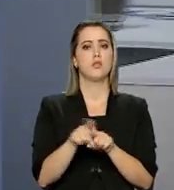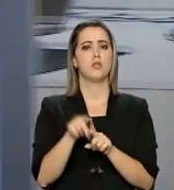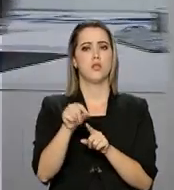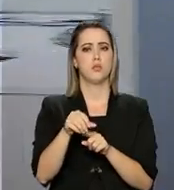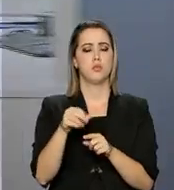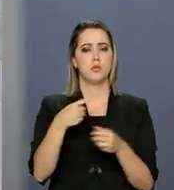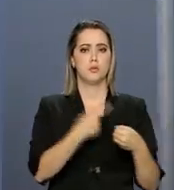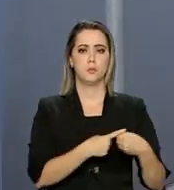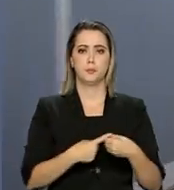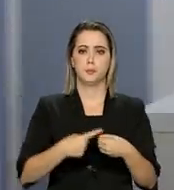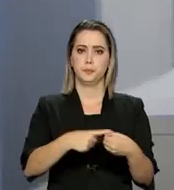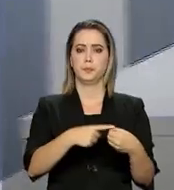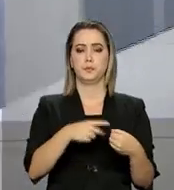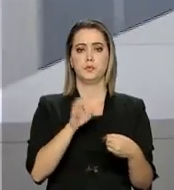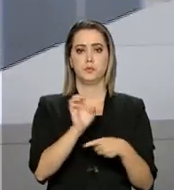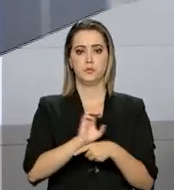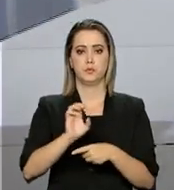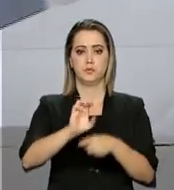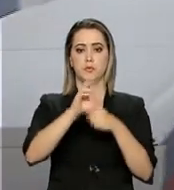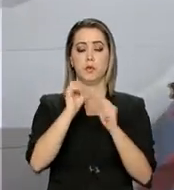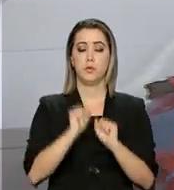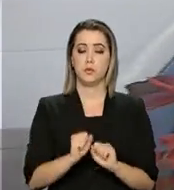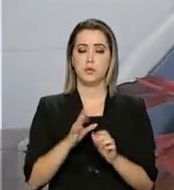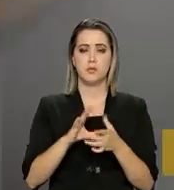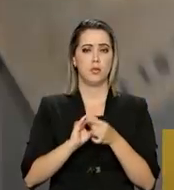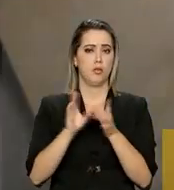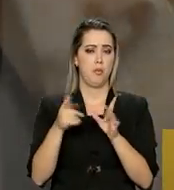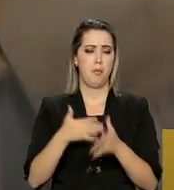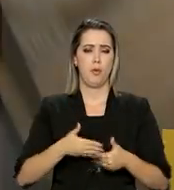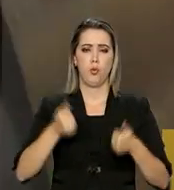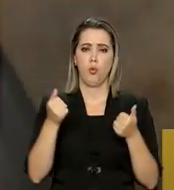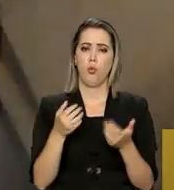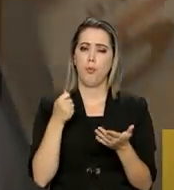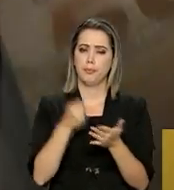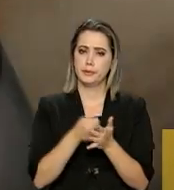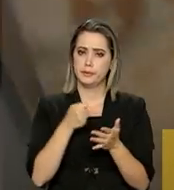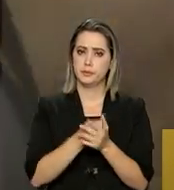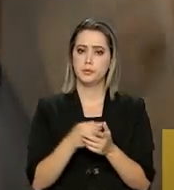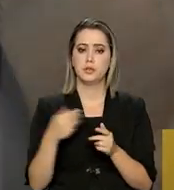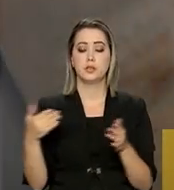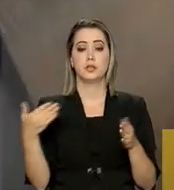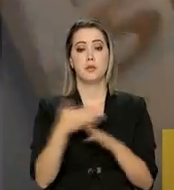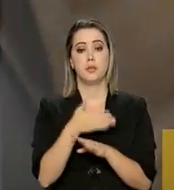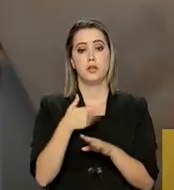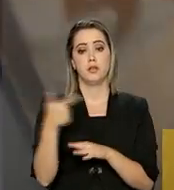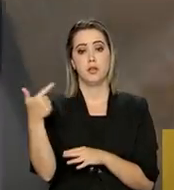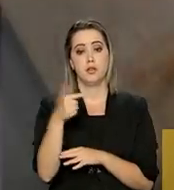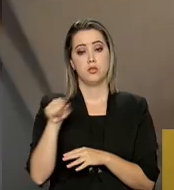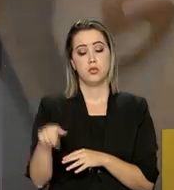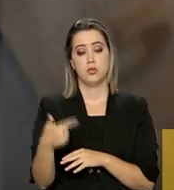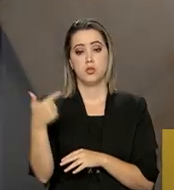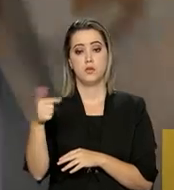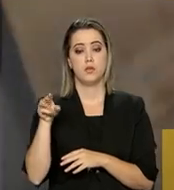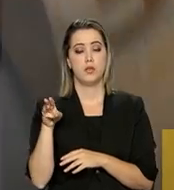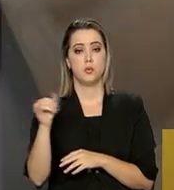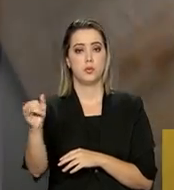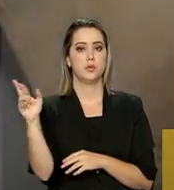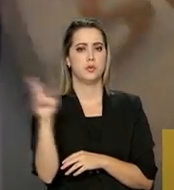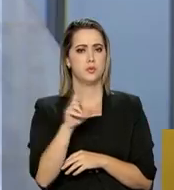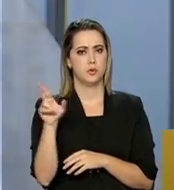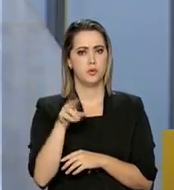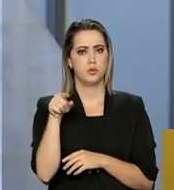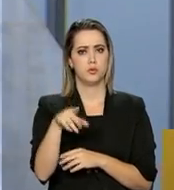permitir que eles tenham uma folga nas contas e também a entrada de R$ 2 bilhões e R 200 milhões